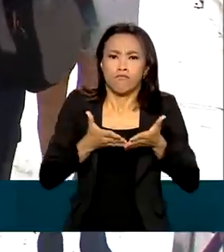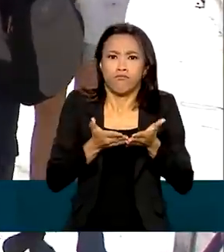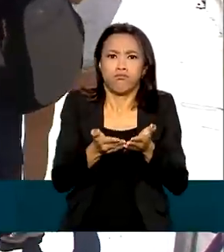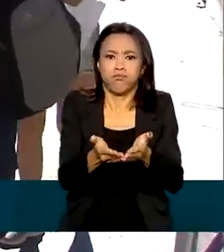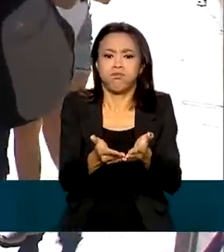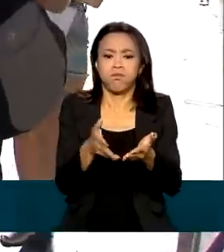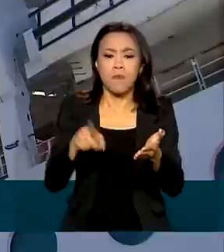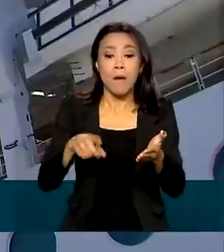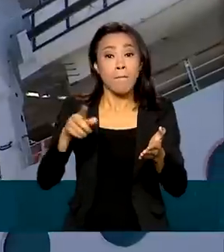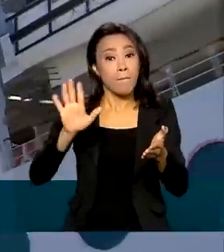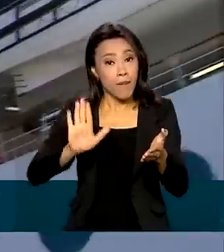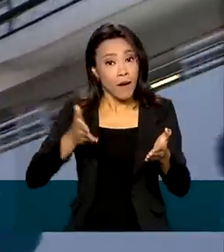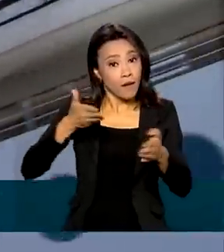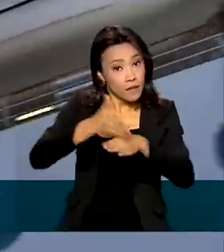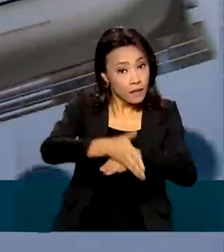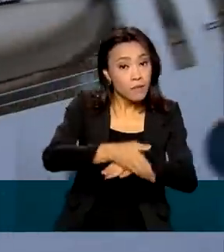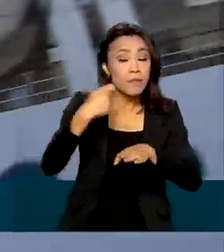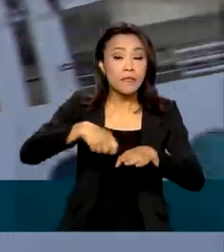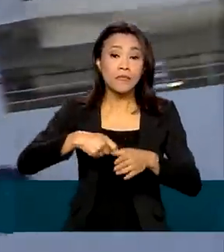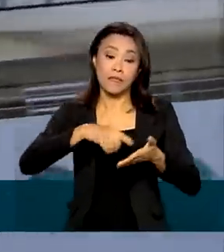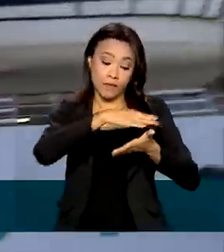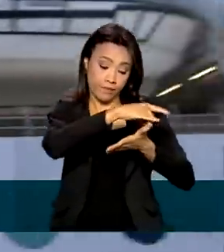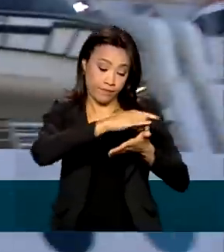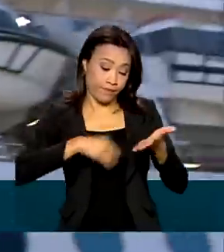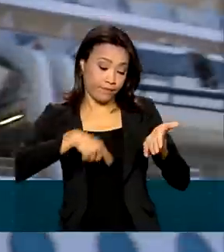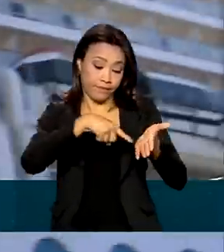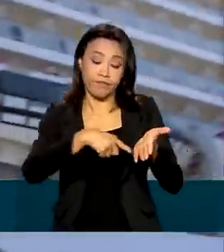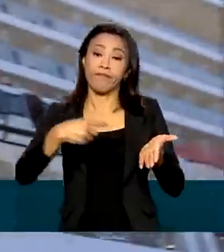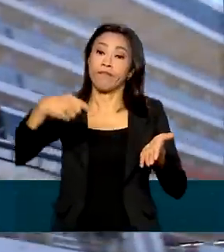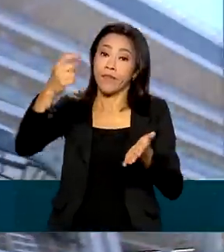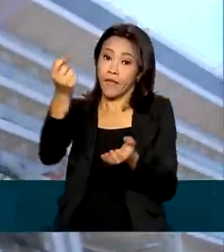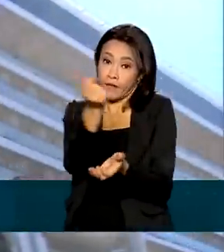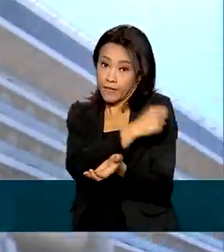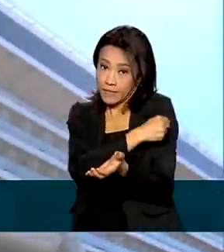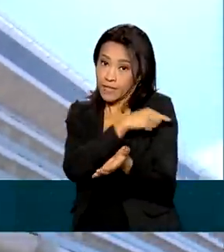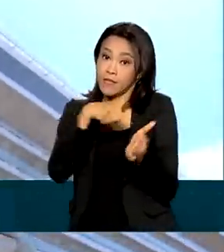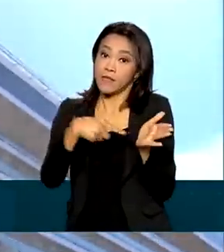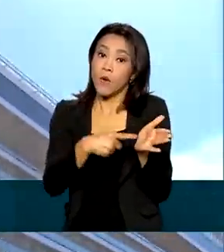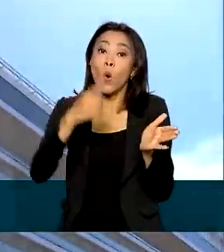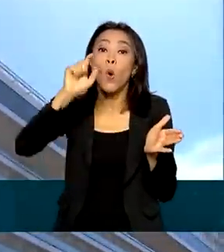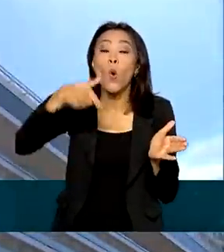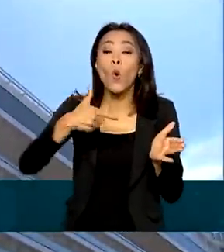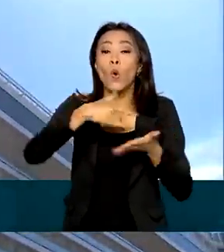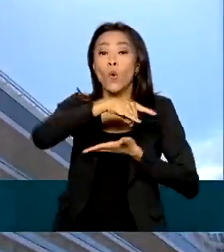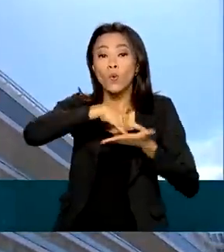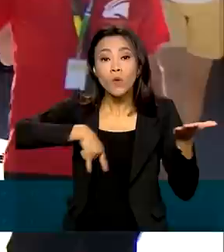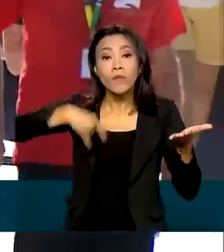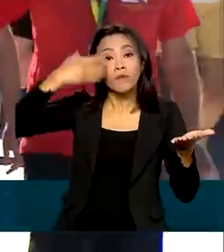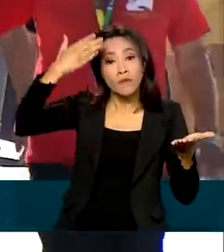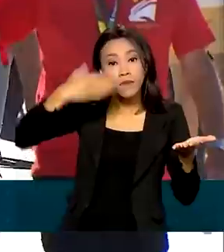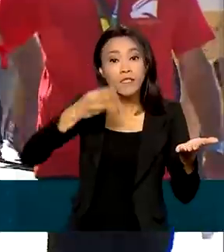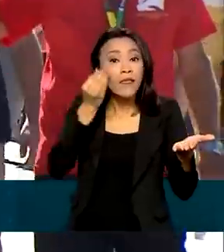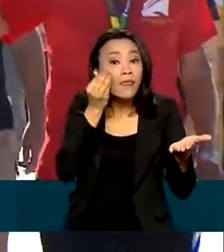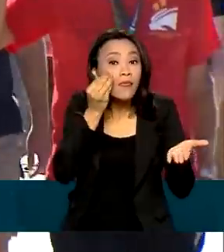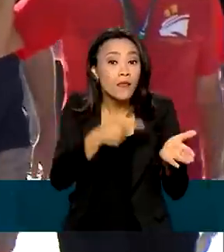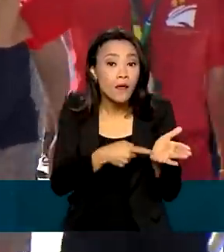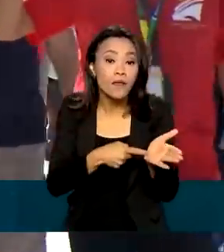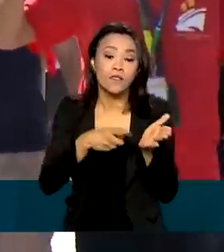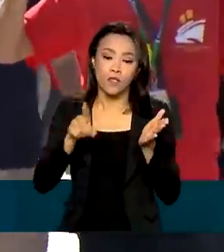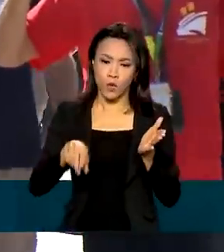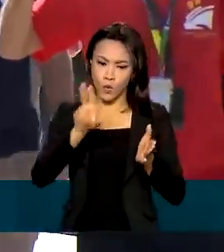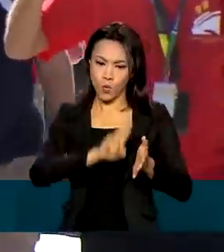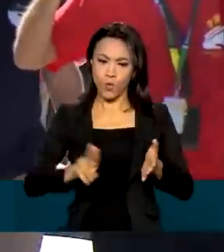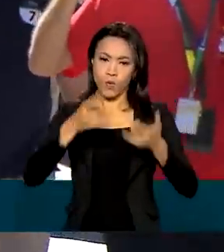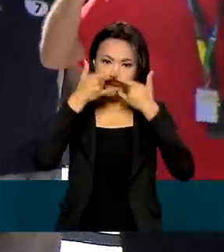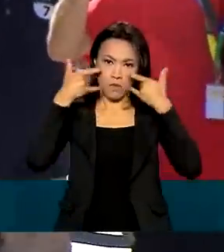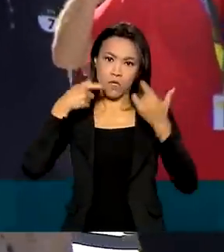necessário apresentar comprovante de vacinação ou teste negativo para a Covid-19. O uso de máscaras só continua obrigatório em